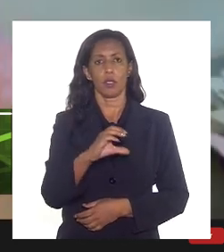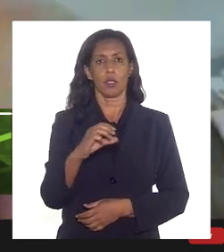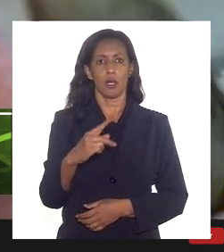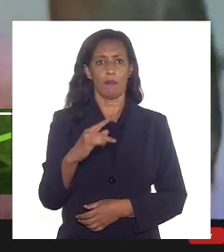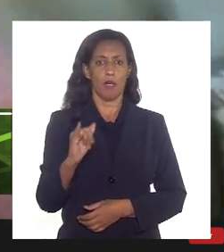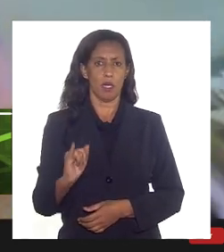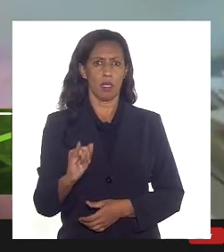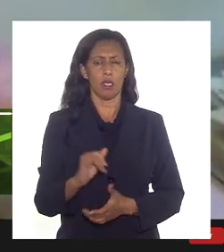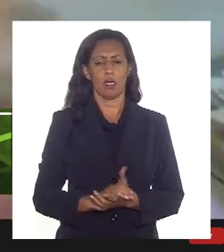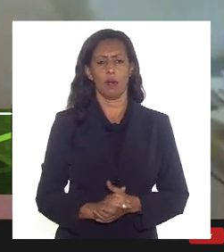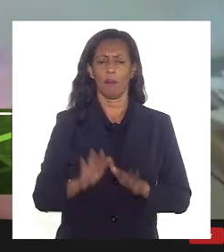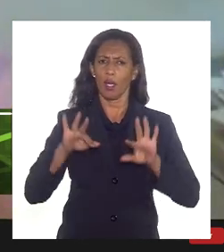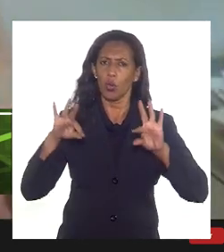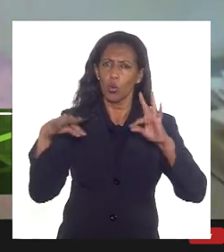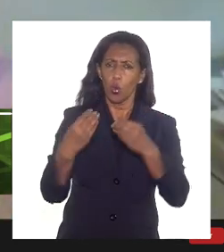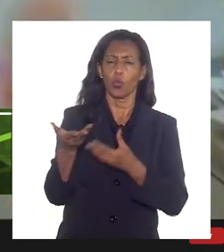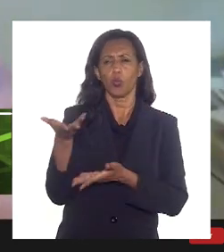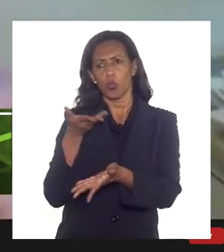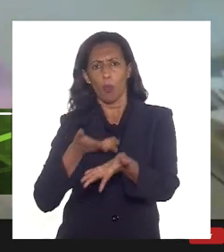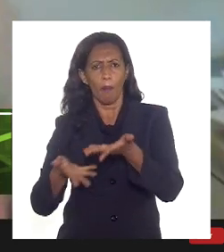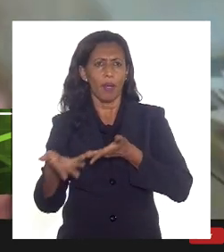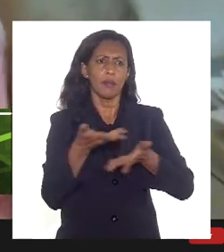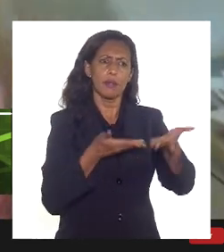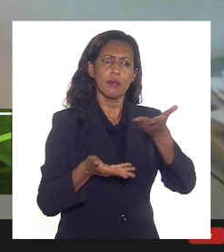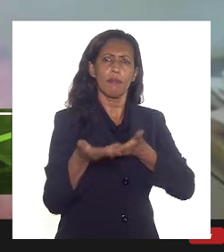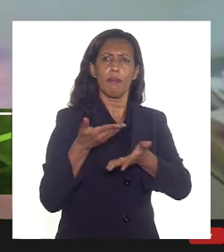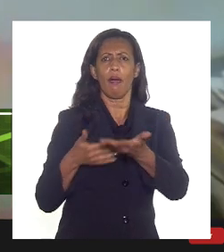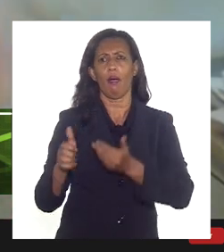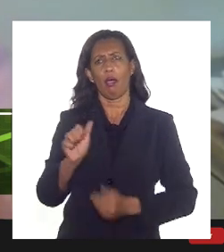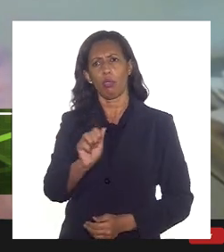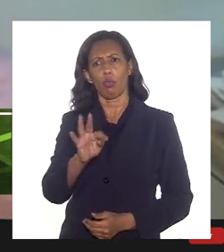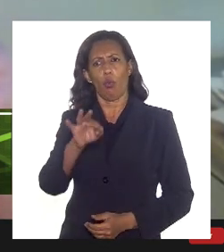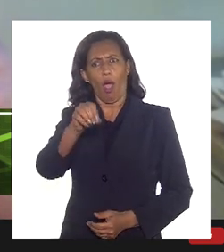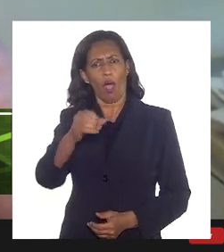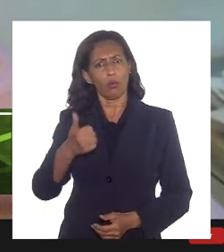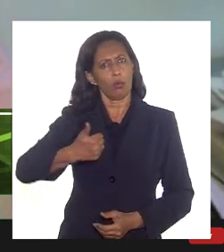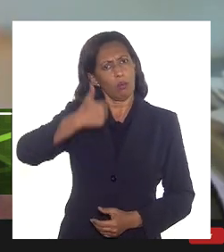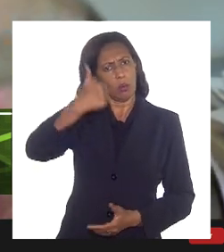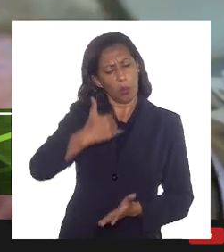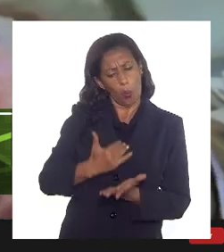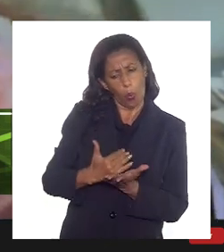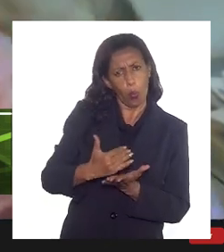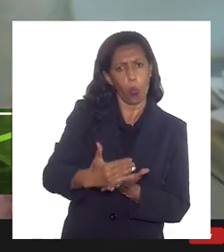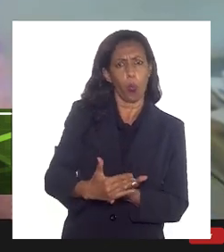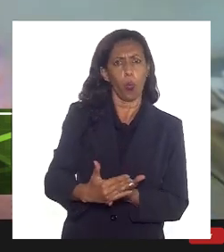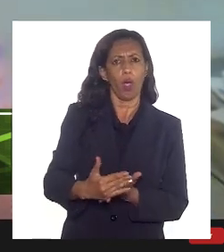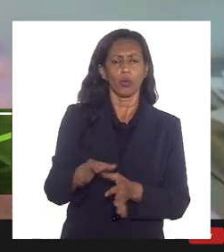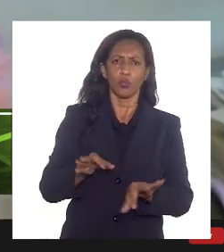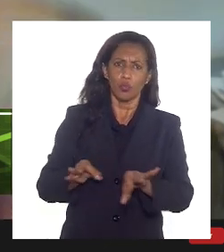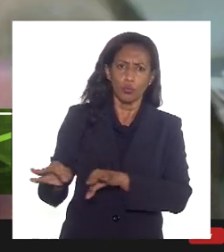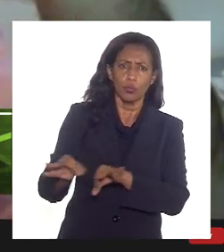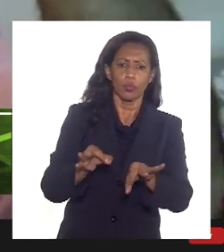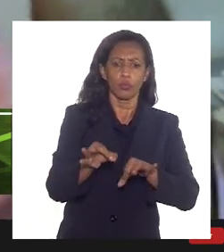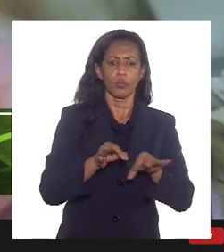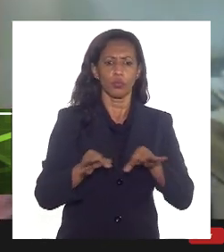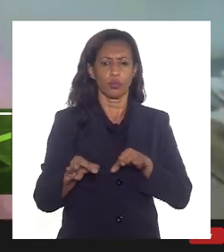todos poderem participar do ato, eu acho que esse é o primeiro passo de um projeto